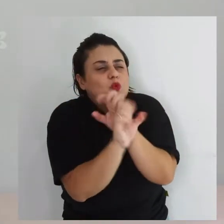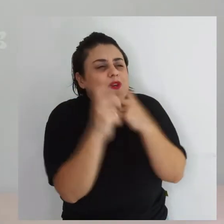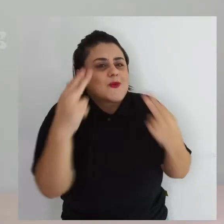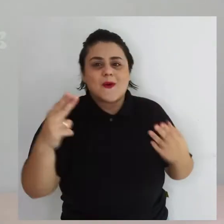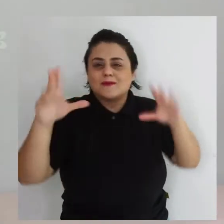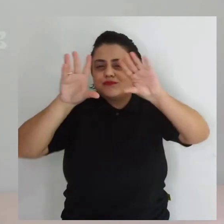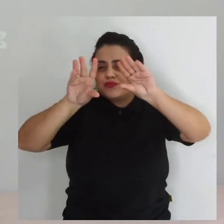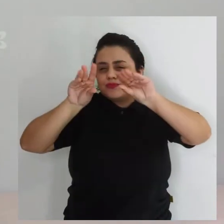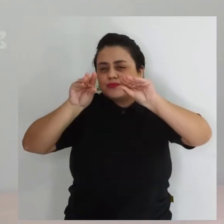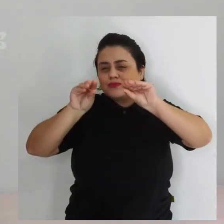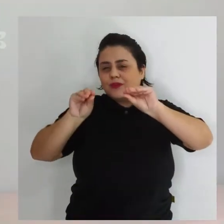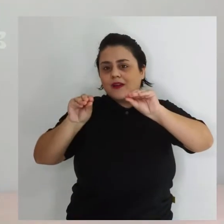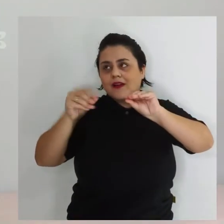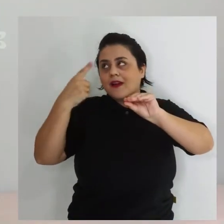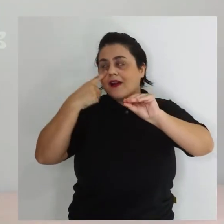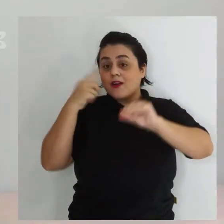branco uma graça.